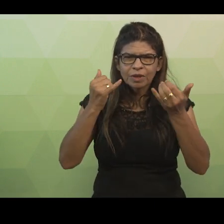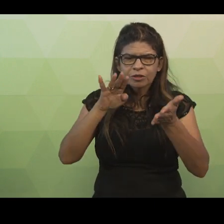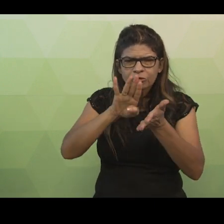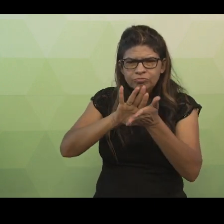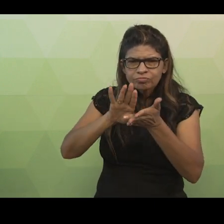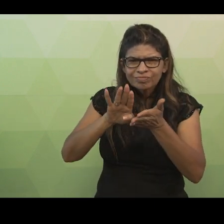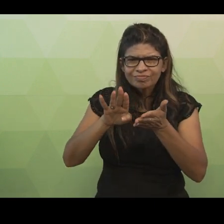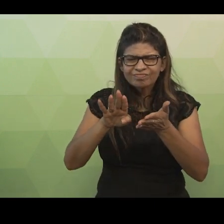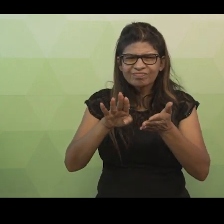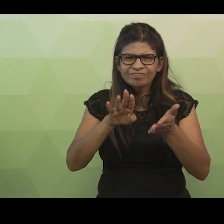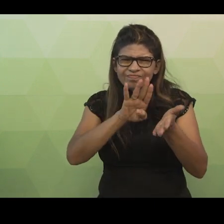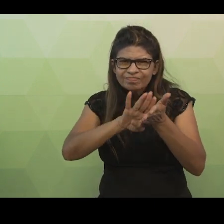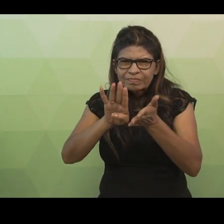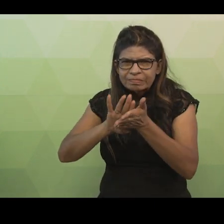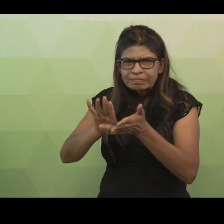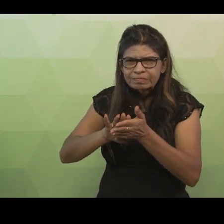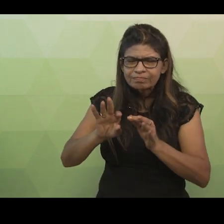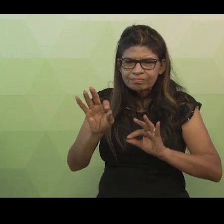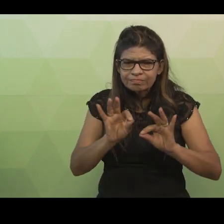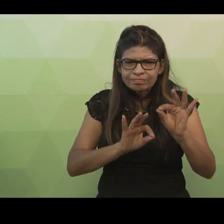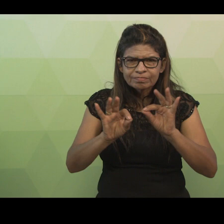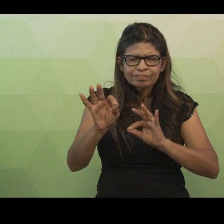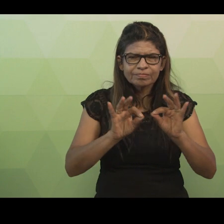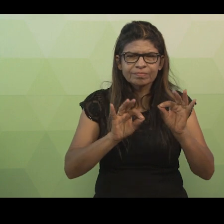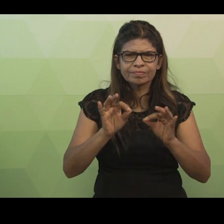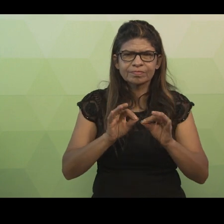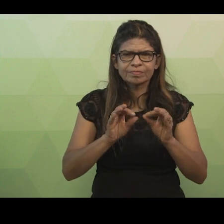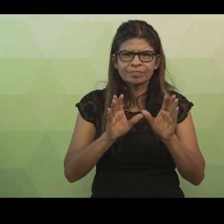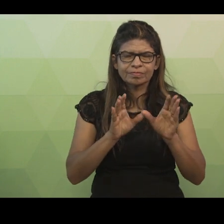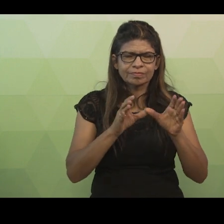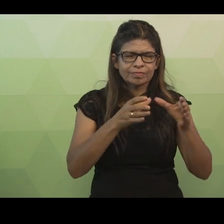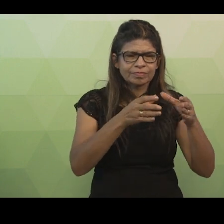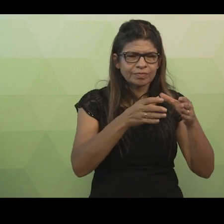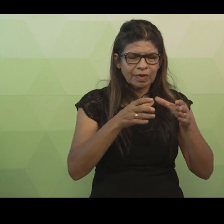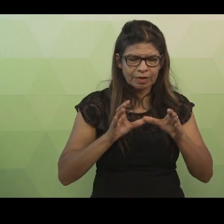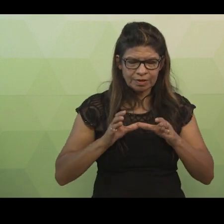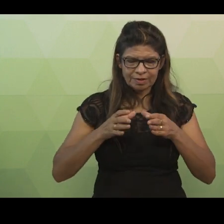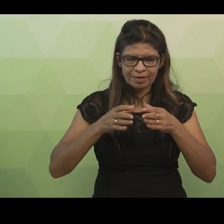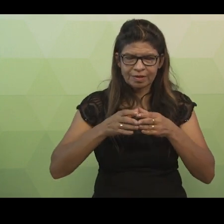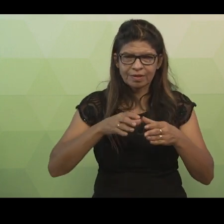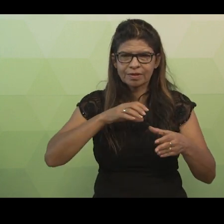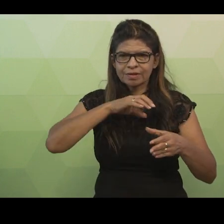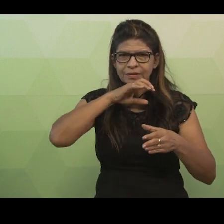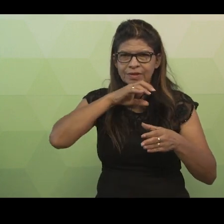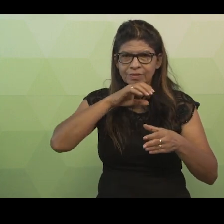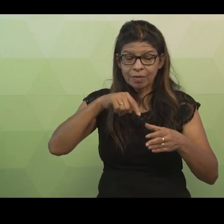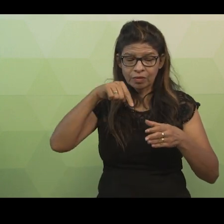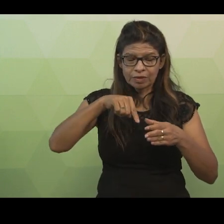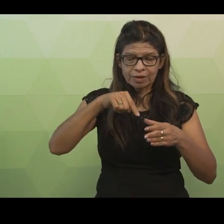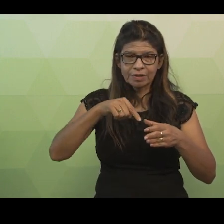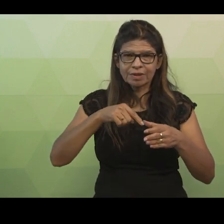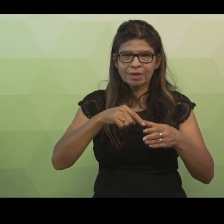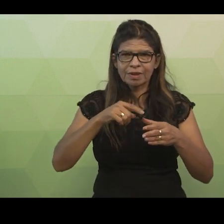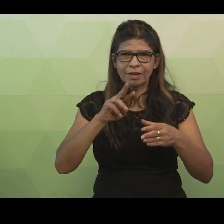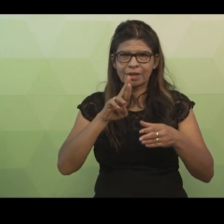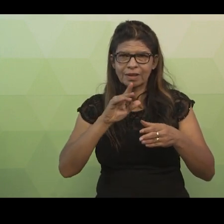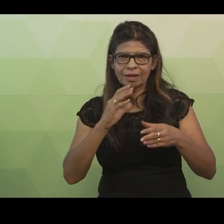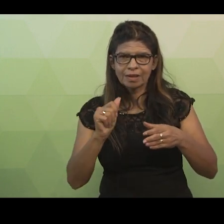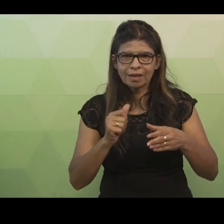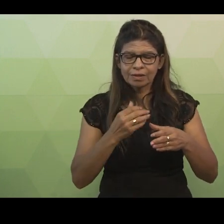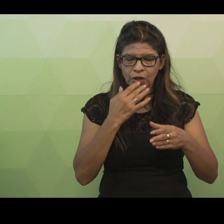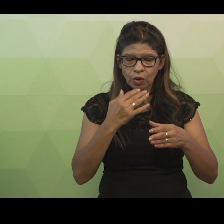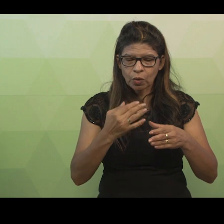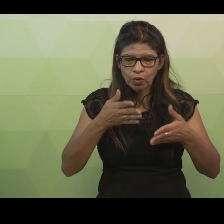A classe animal possui os seguintes atributos, raça, cor, nascimento e peso. As classes coelho,